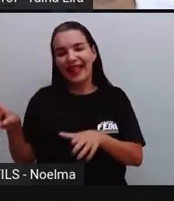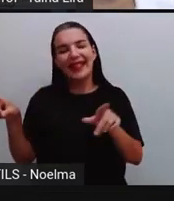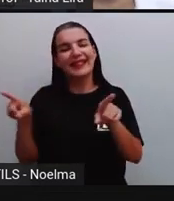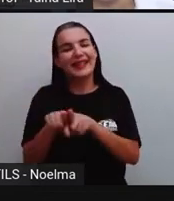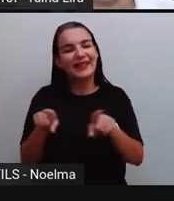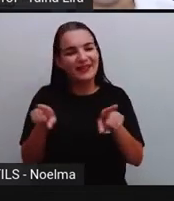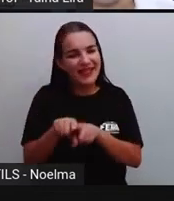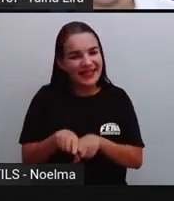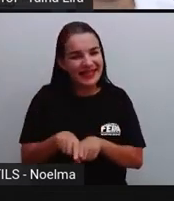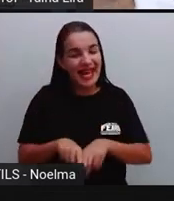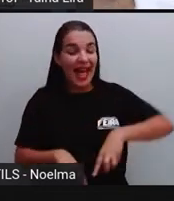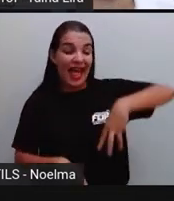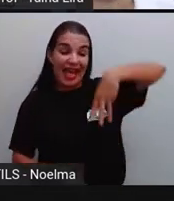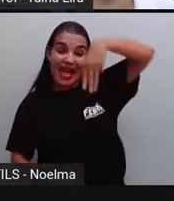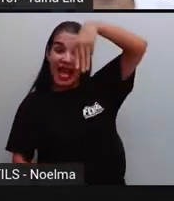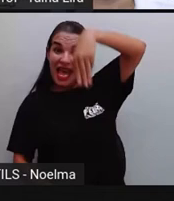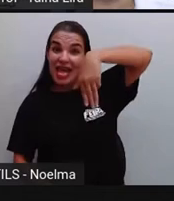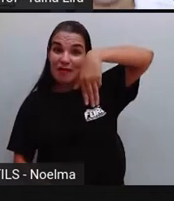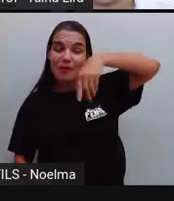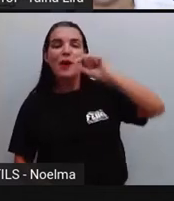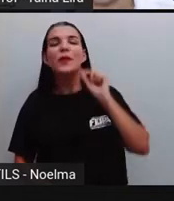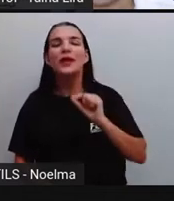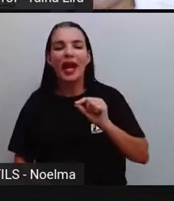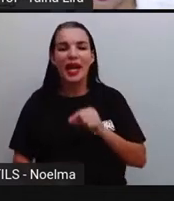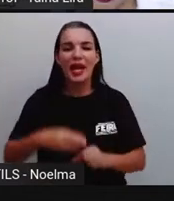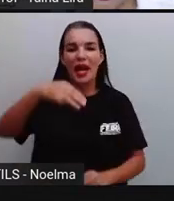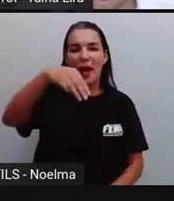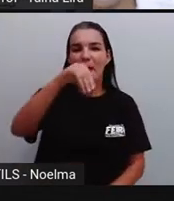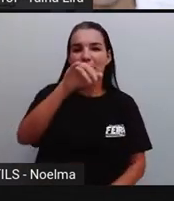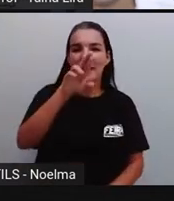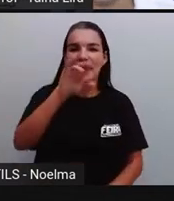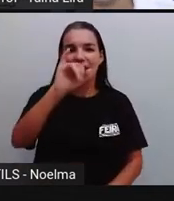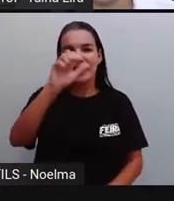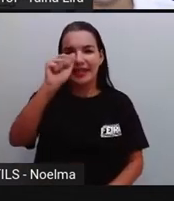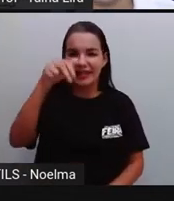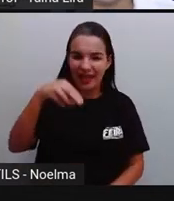Então, o me de Miriam, certo?